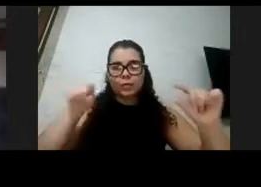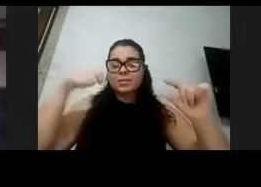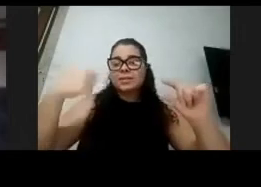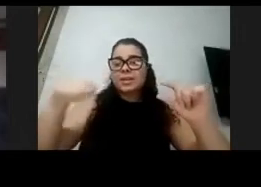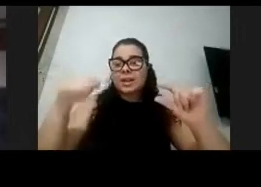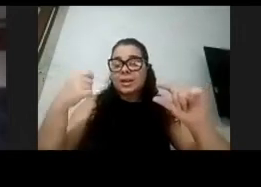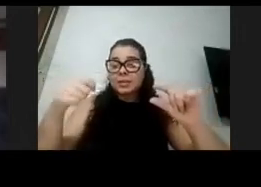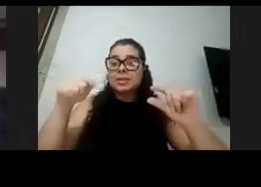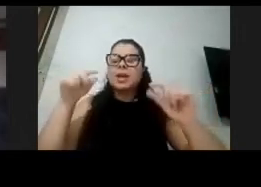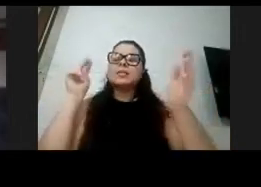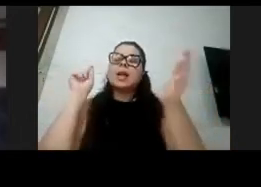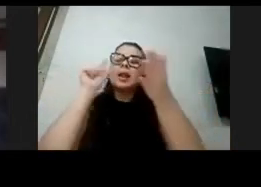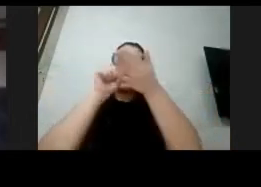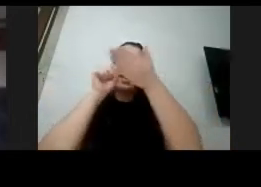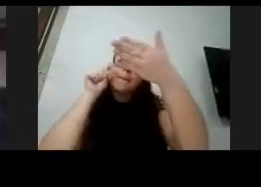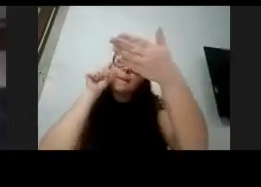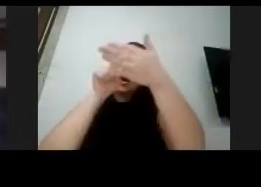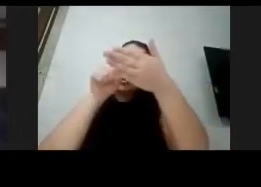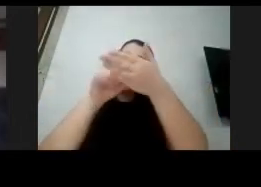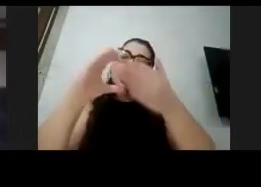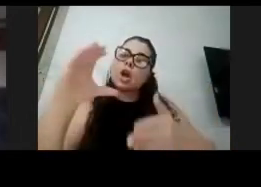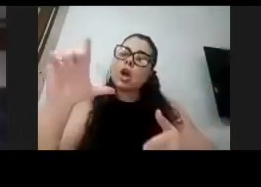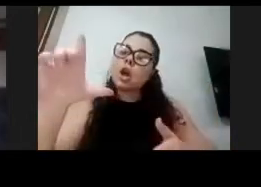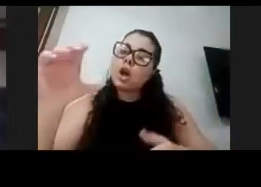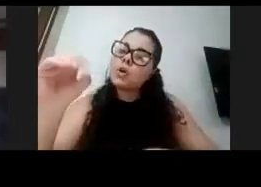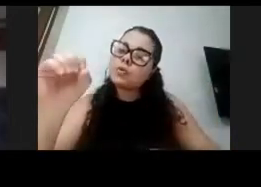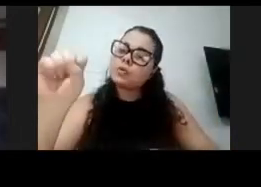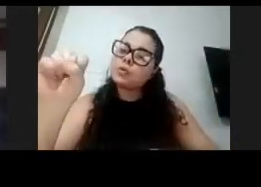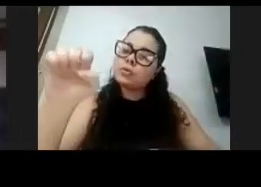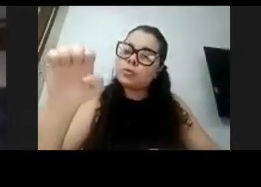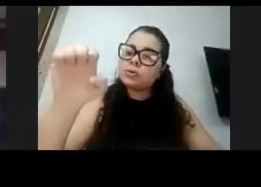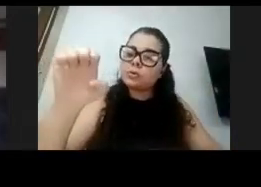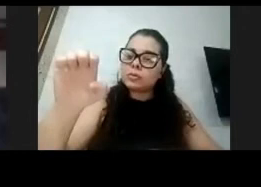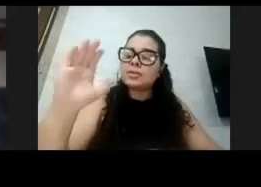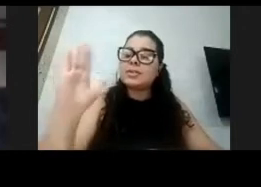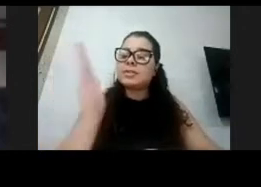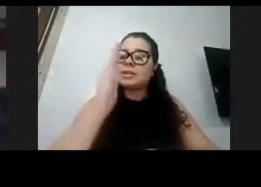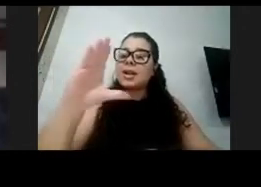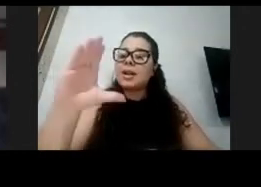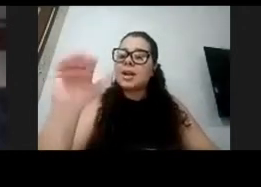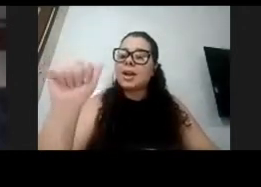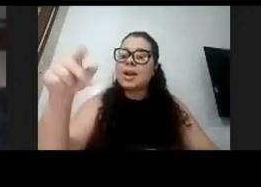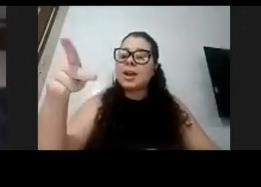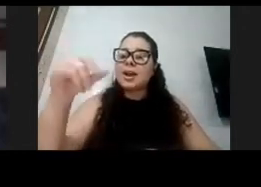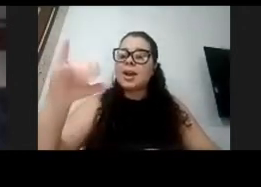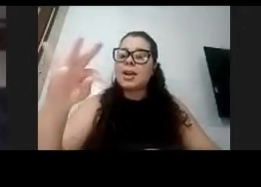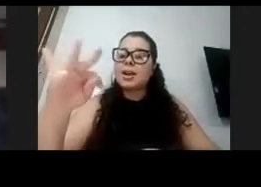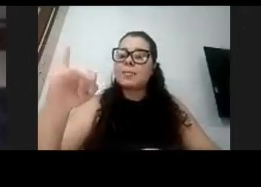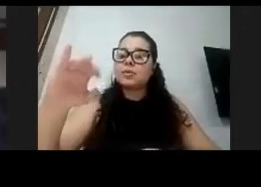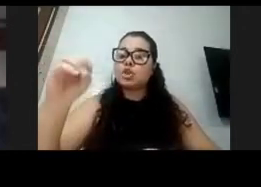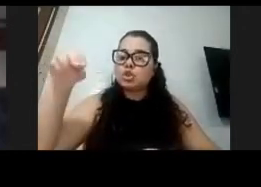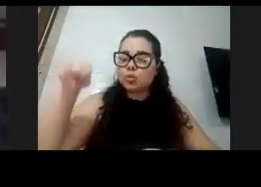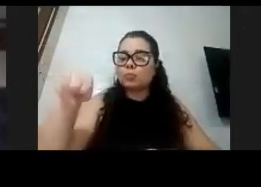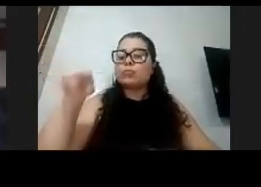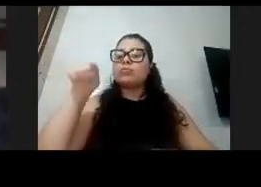aplicativo do Zoom de vocês. Se vocês tiverem alguma dificuldade, avisem aqui no chat que a Sabrina vai